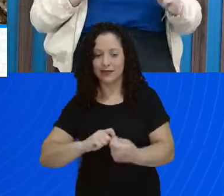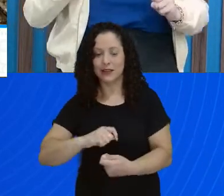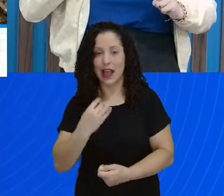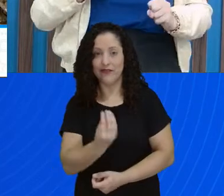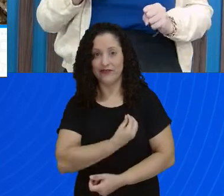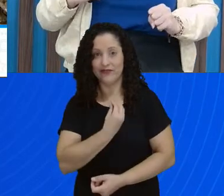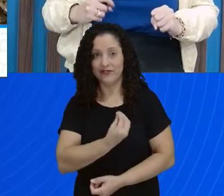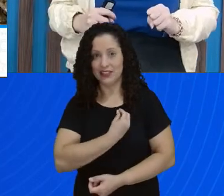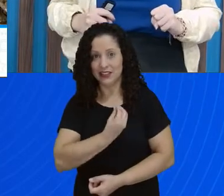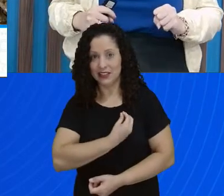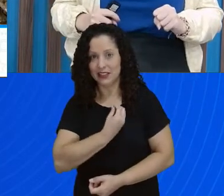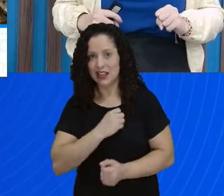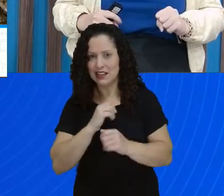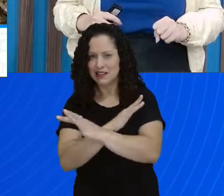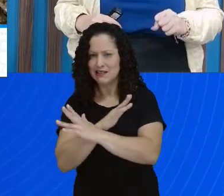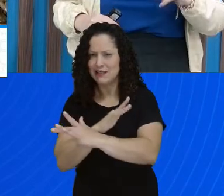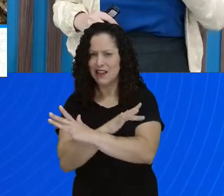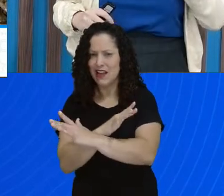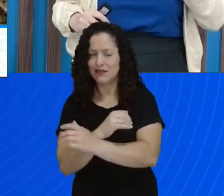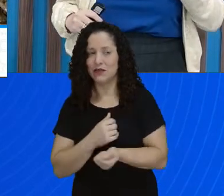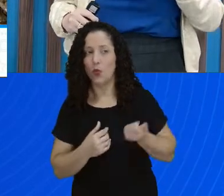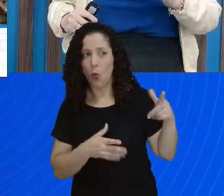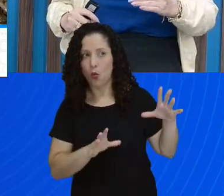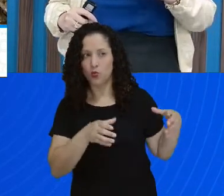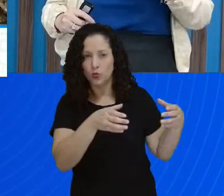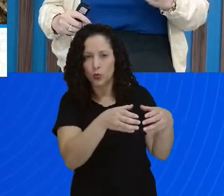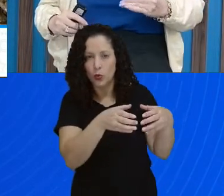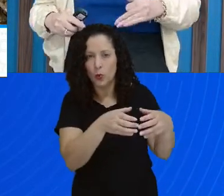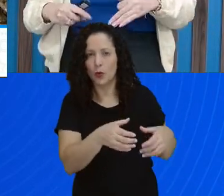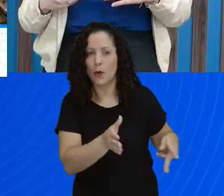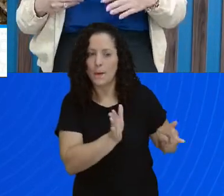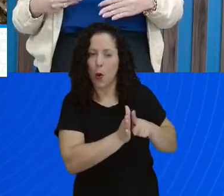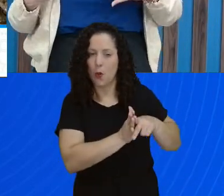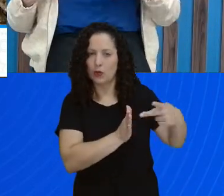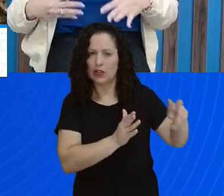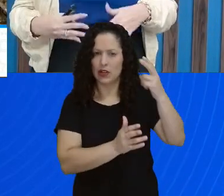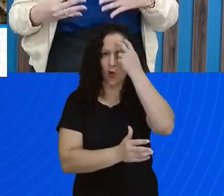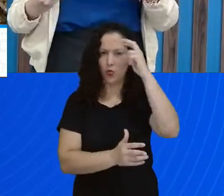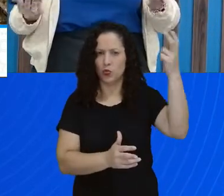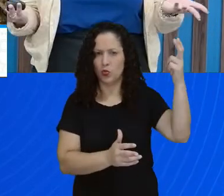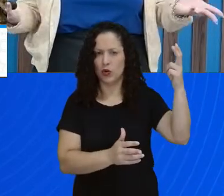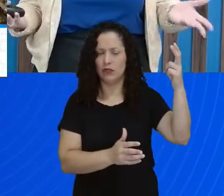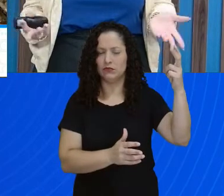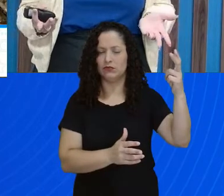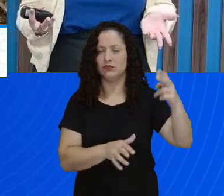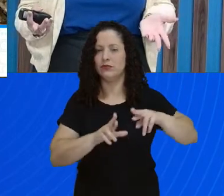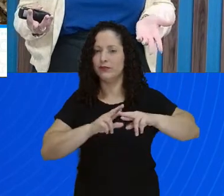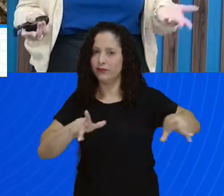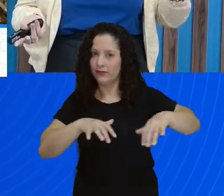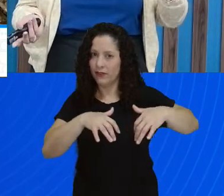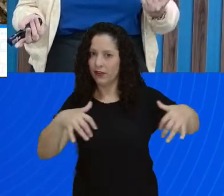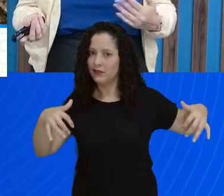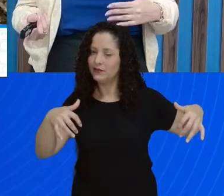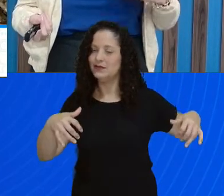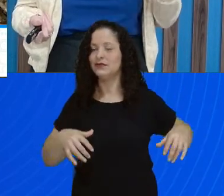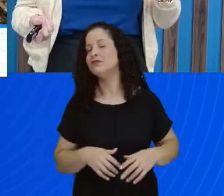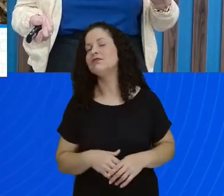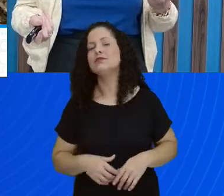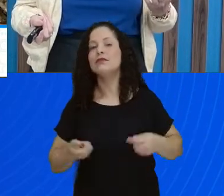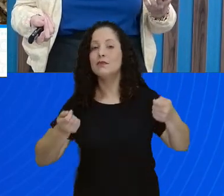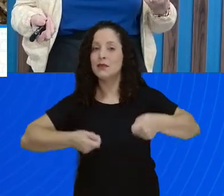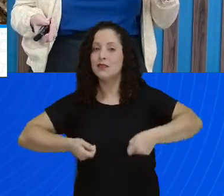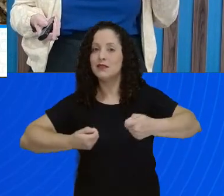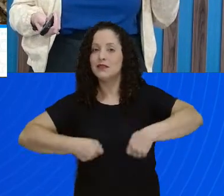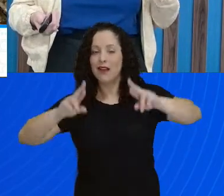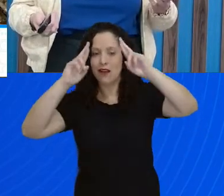uns que gostam de preservar as suas raízes. E eles têm o direito de morar da forma que lhe for conveniente. E a gente sempre tem que